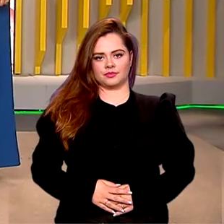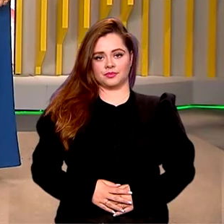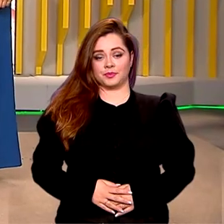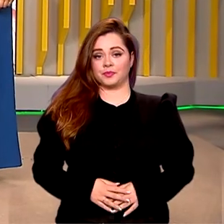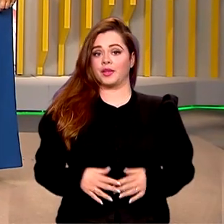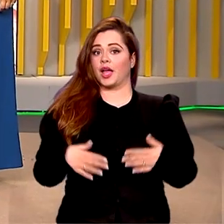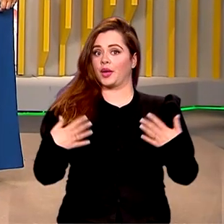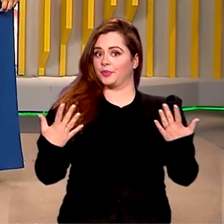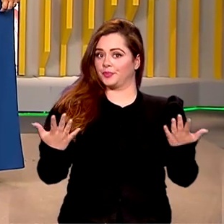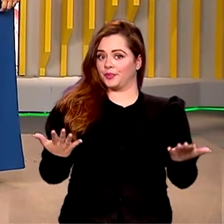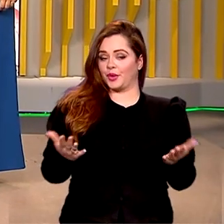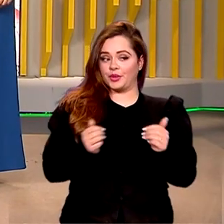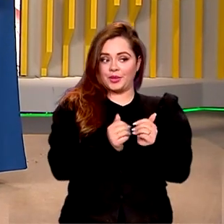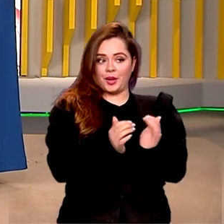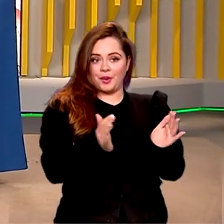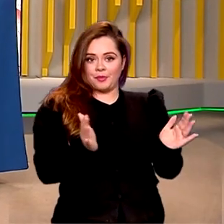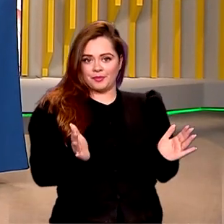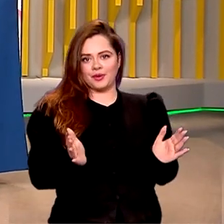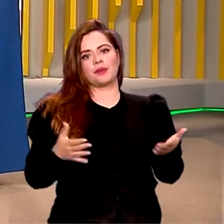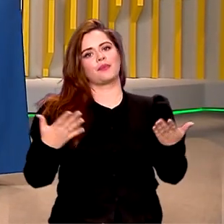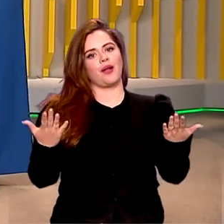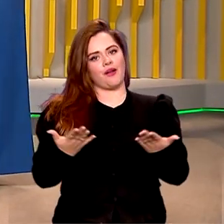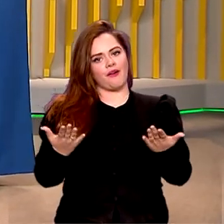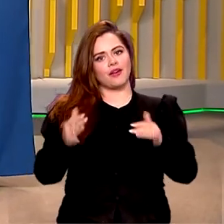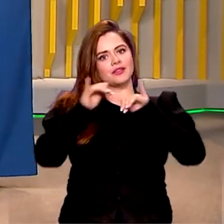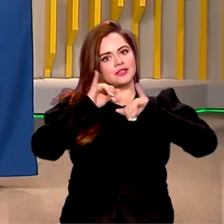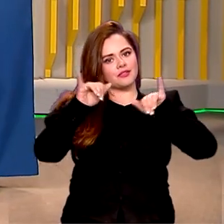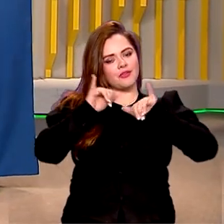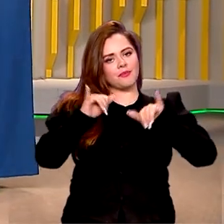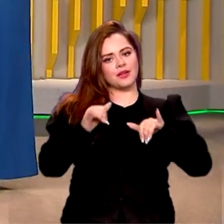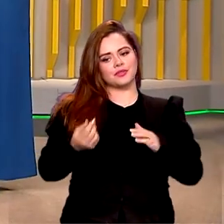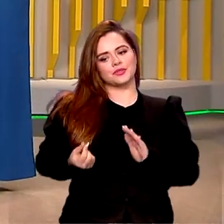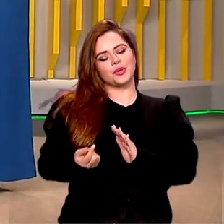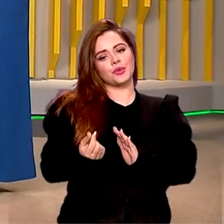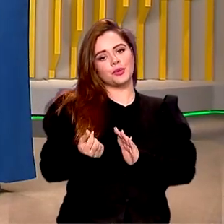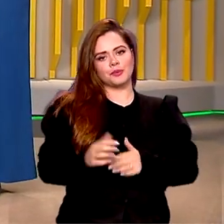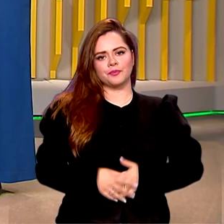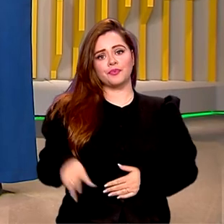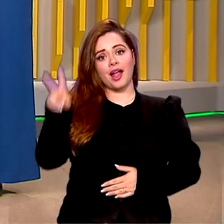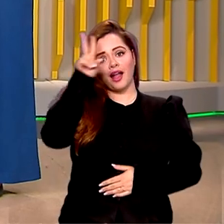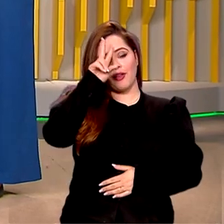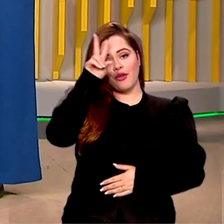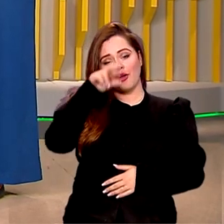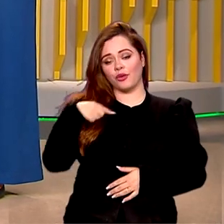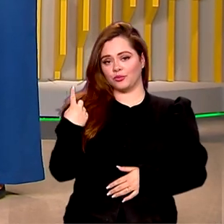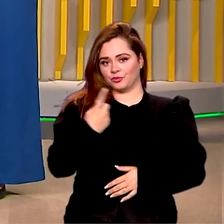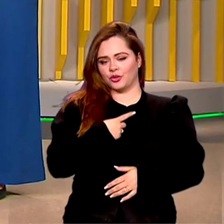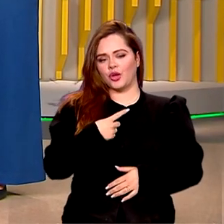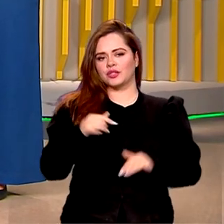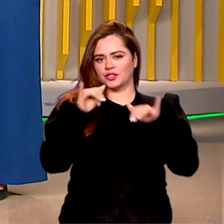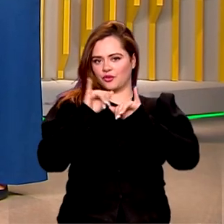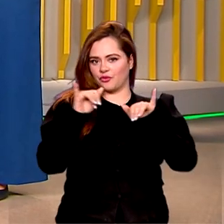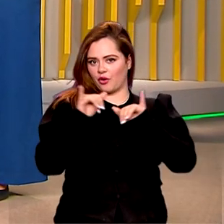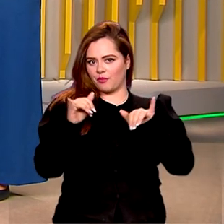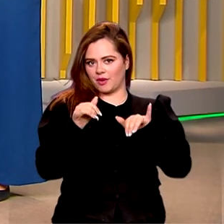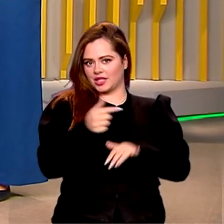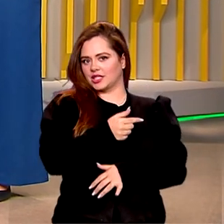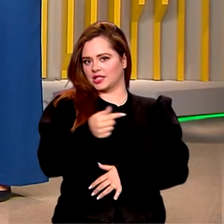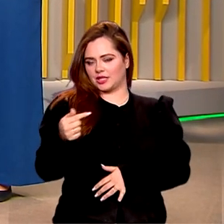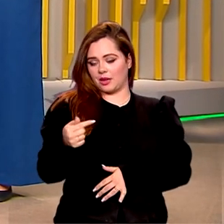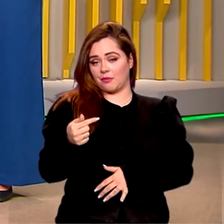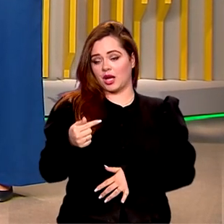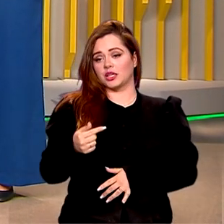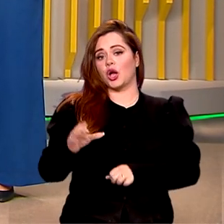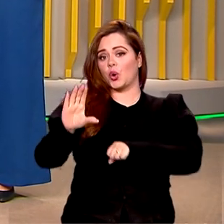E nós abrimos este bloco com mais uma boa notícia econômica. Lembra que nós falamos aqui nesta semana que a nota de crédito do